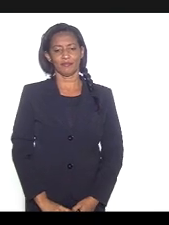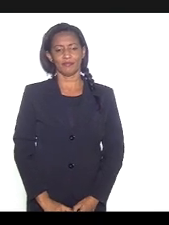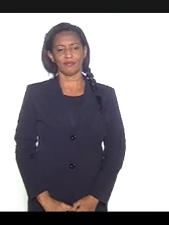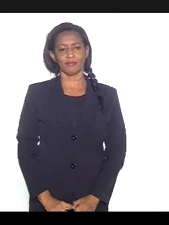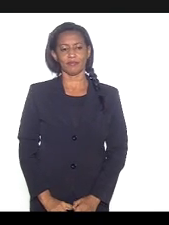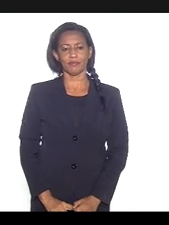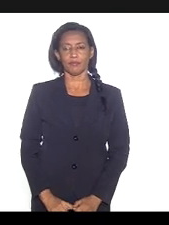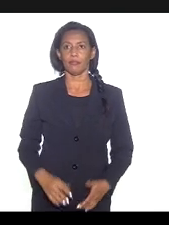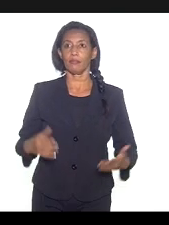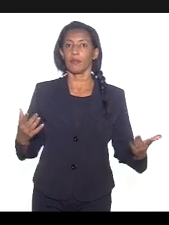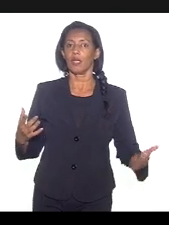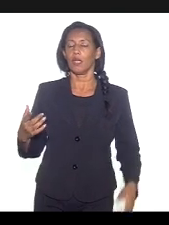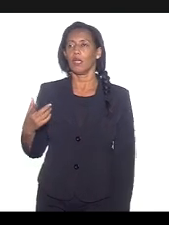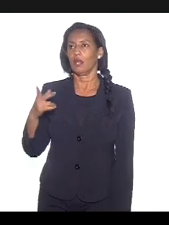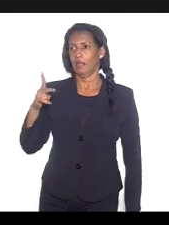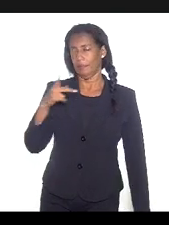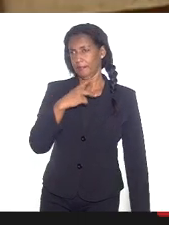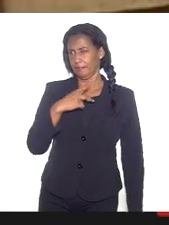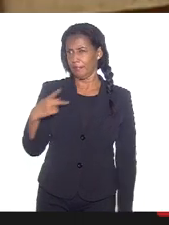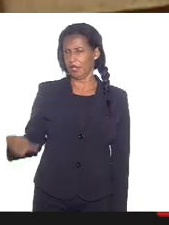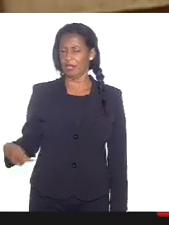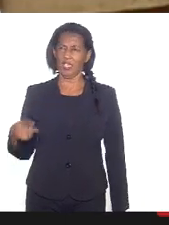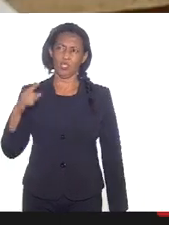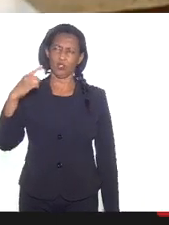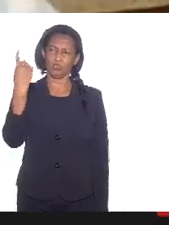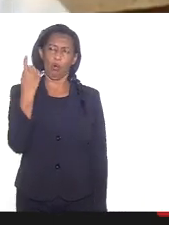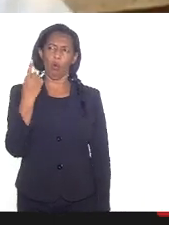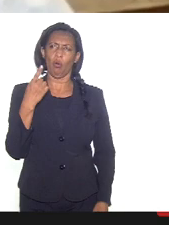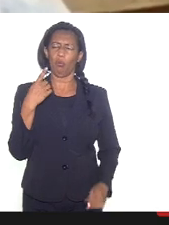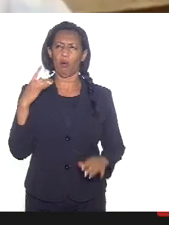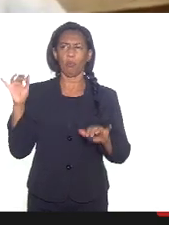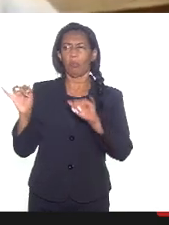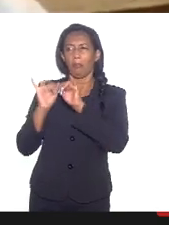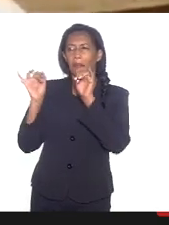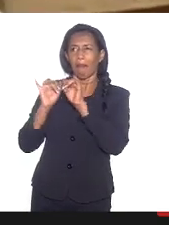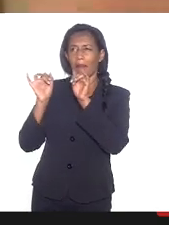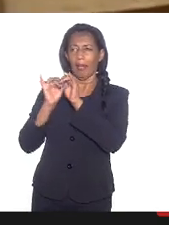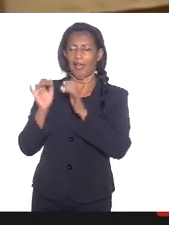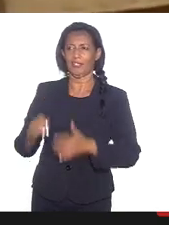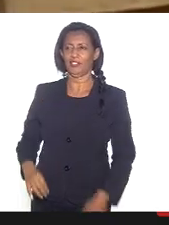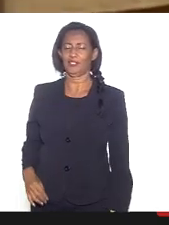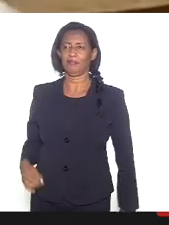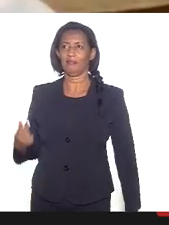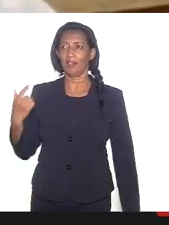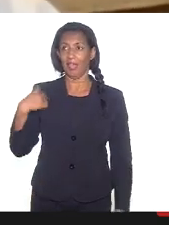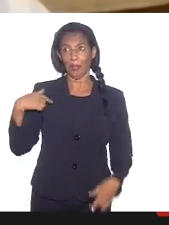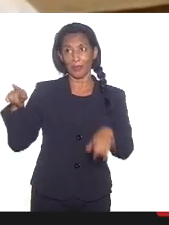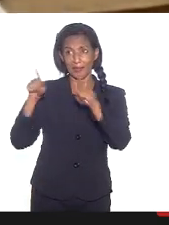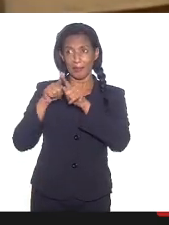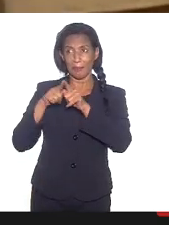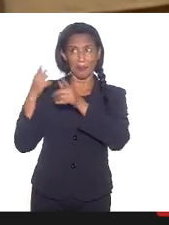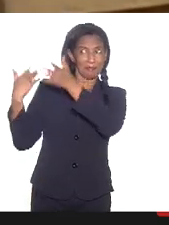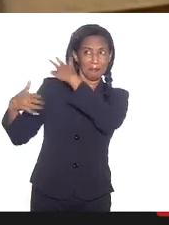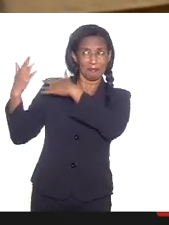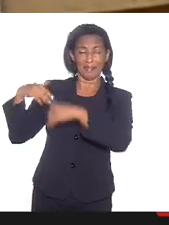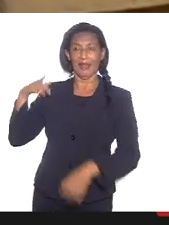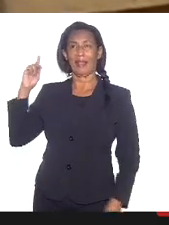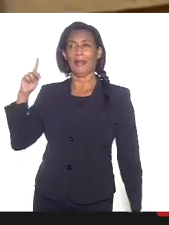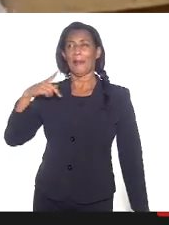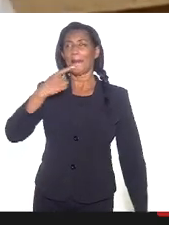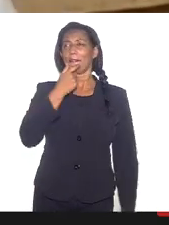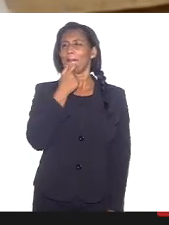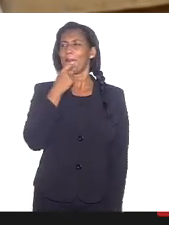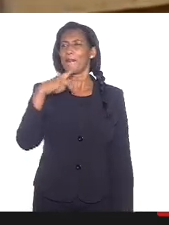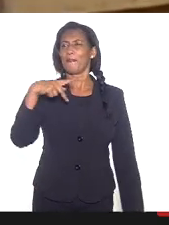Marta, gostaria de só fazer uma bobagem, uma bobagemzinha. Eu também frequentava muito a Penha, na rua Artura em